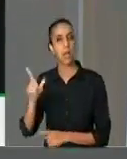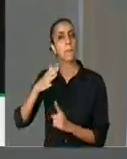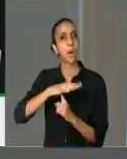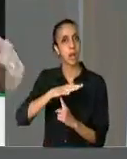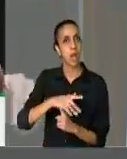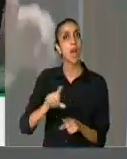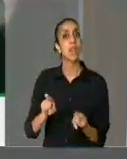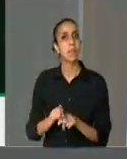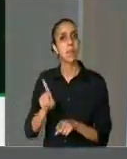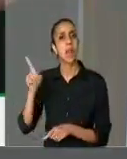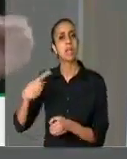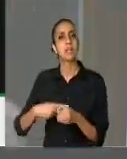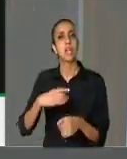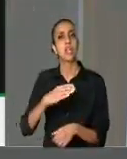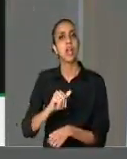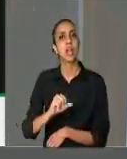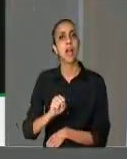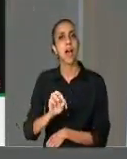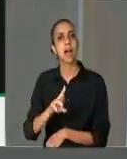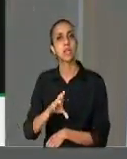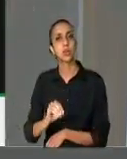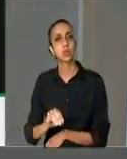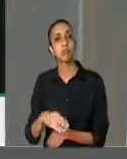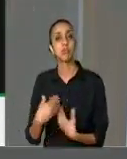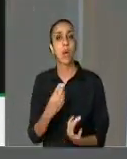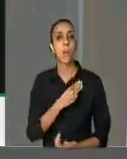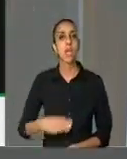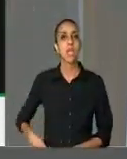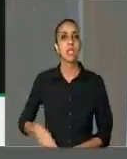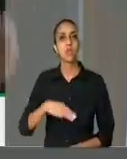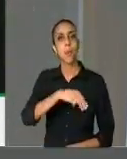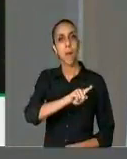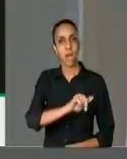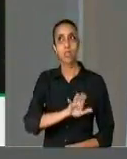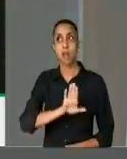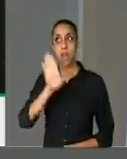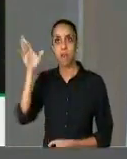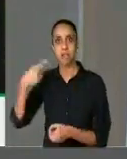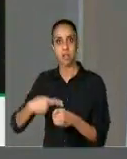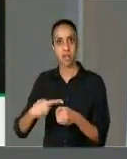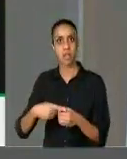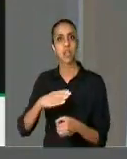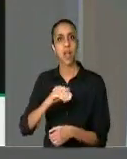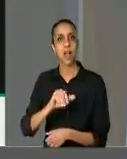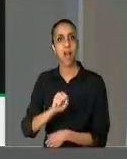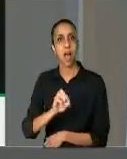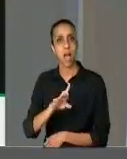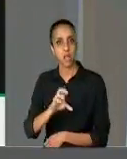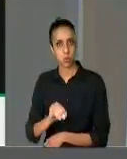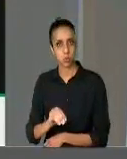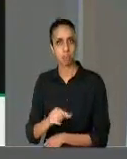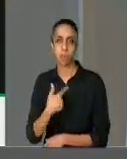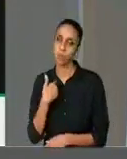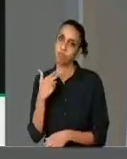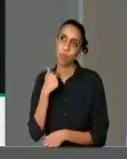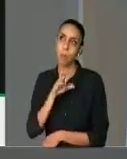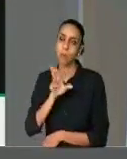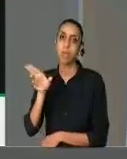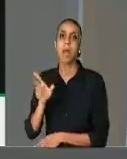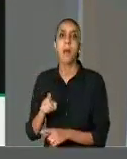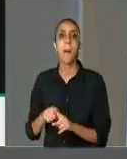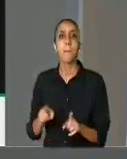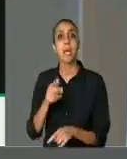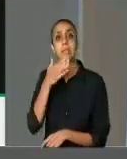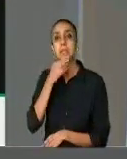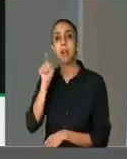Castro, aliás, o ministro Blairo Maggi hoje está em Castro. Eu estou presente, cumprindo a minha obrigação, não estarei. Mas é a região mais produtiva de